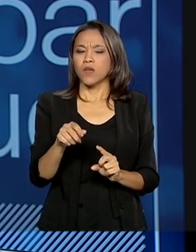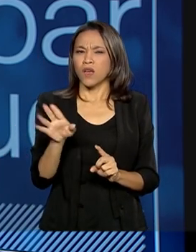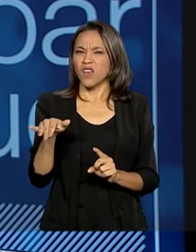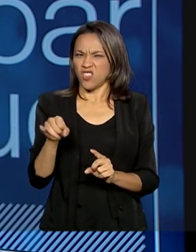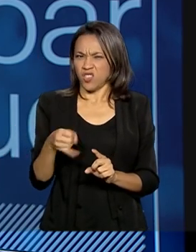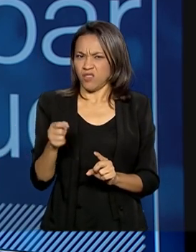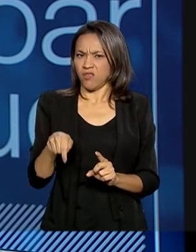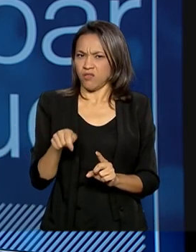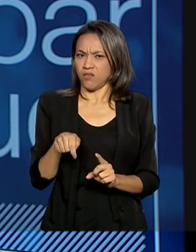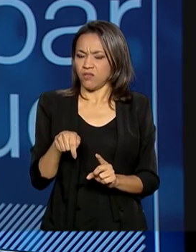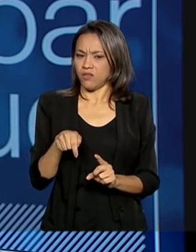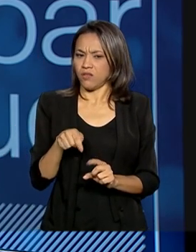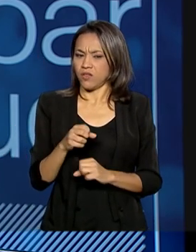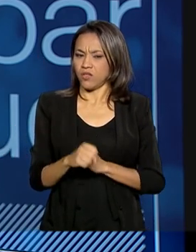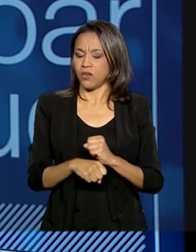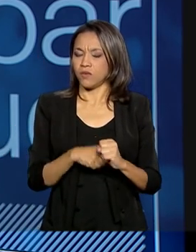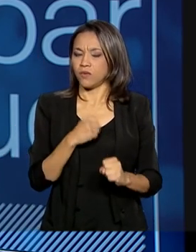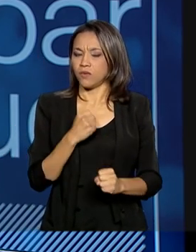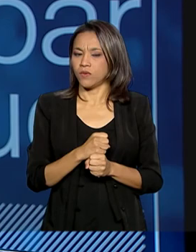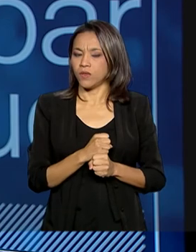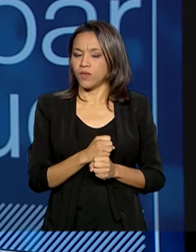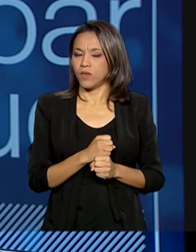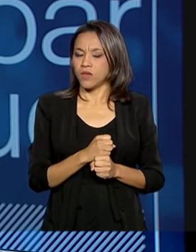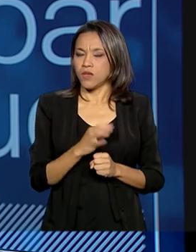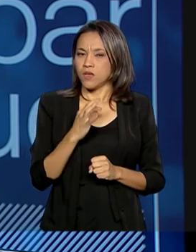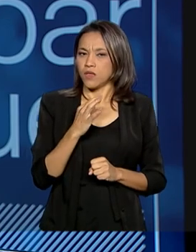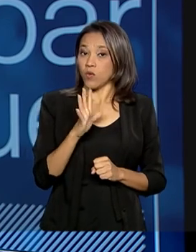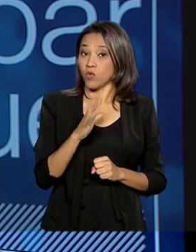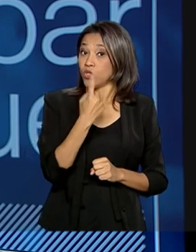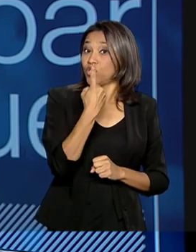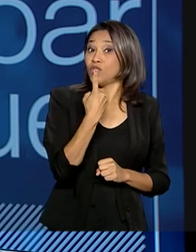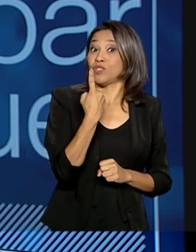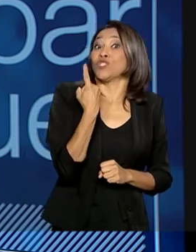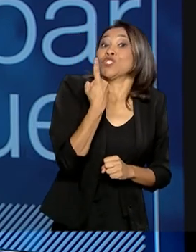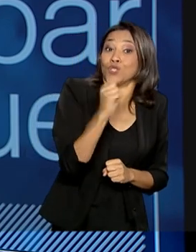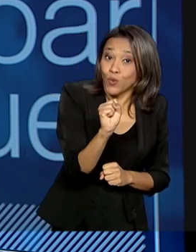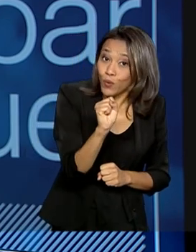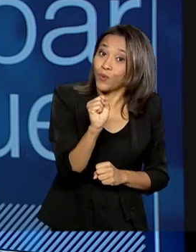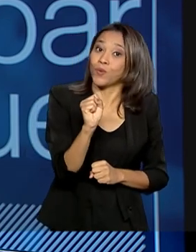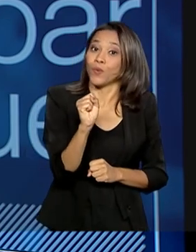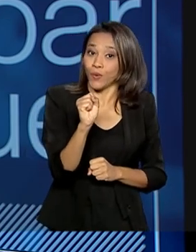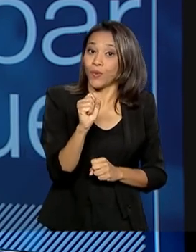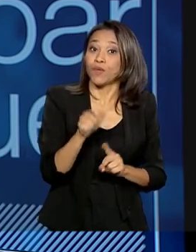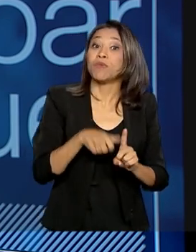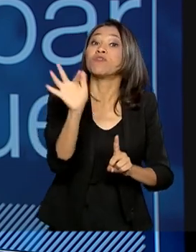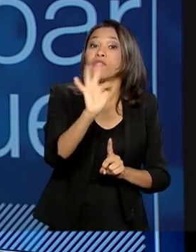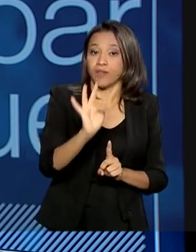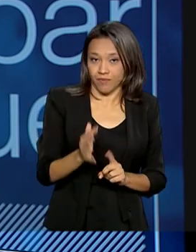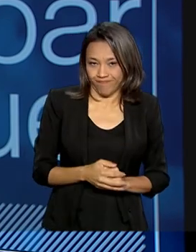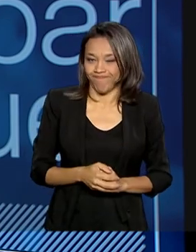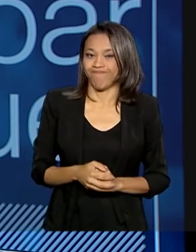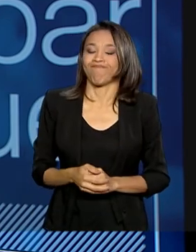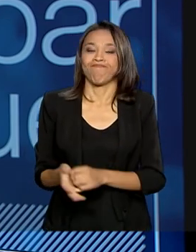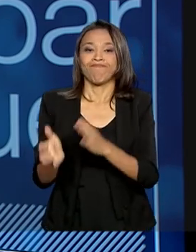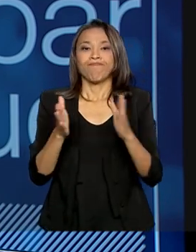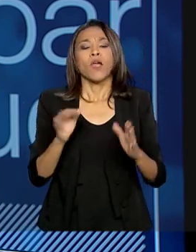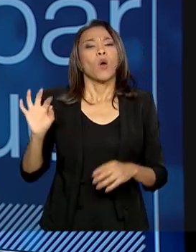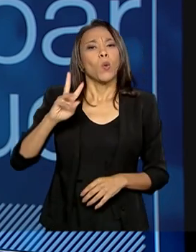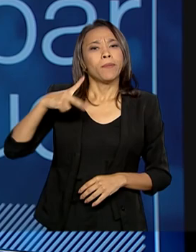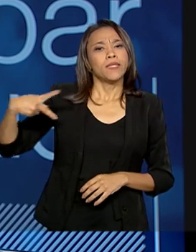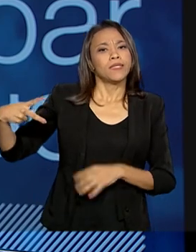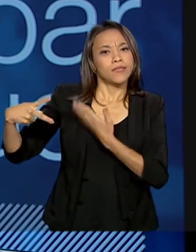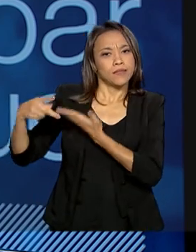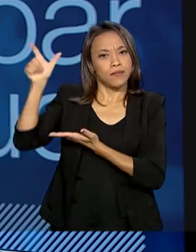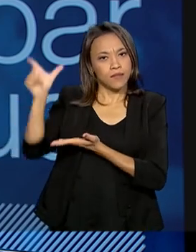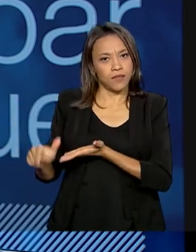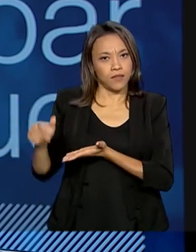É, 18 de fevereiro. 18 de fevereiro. É, 18 de fevereiro. O presidente assinou